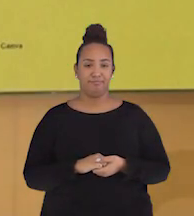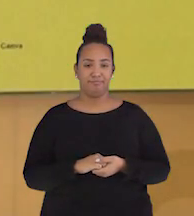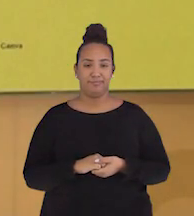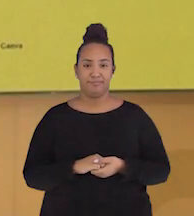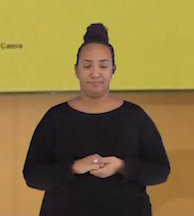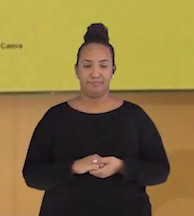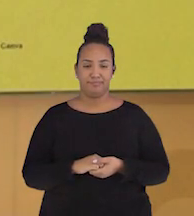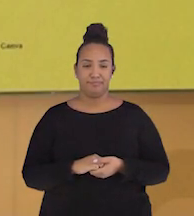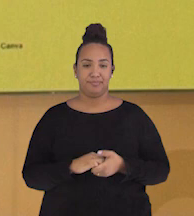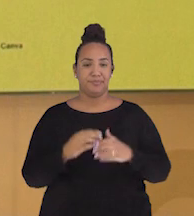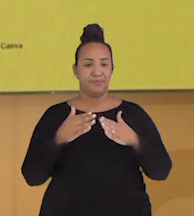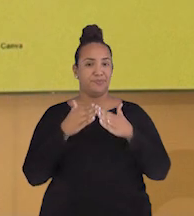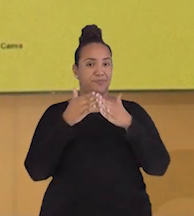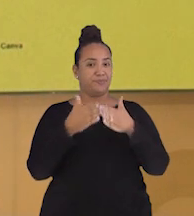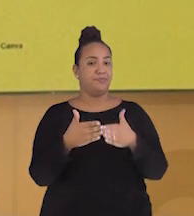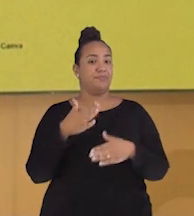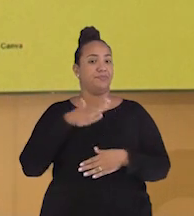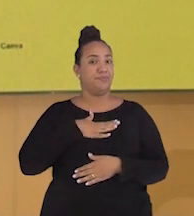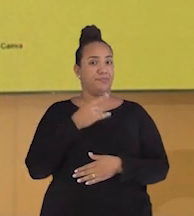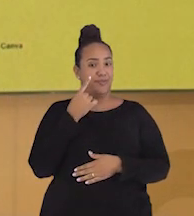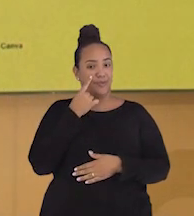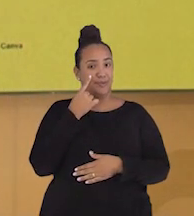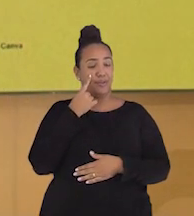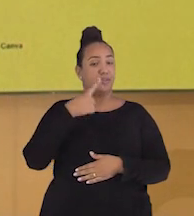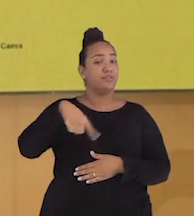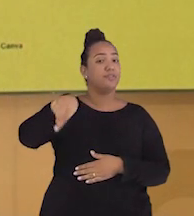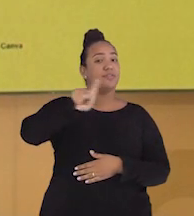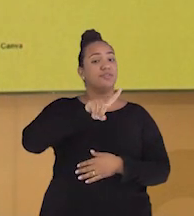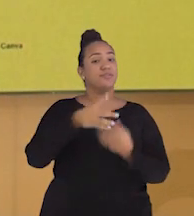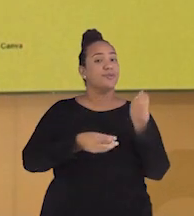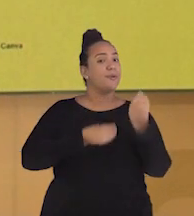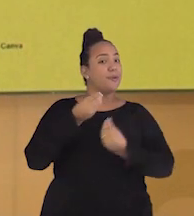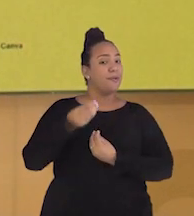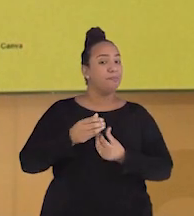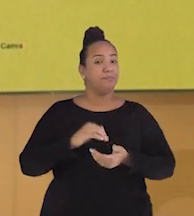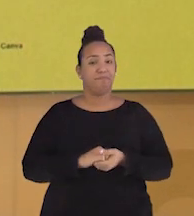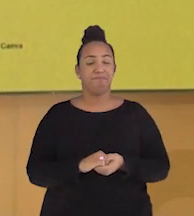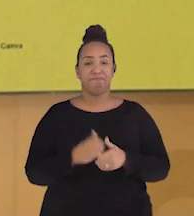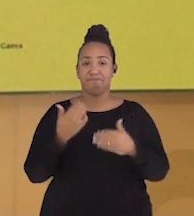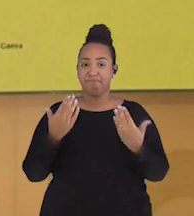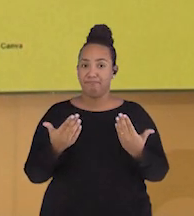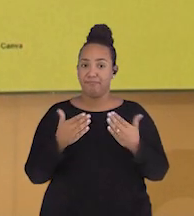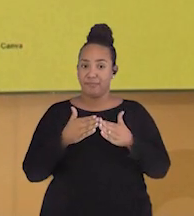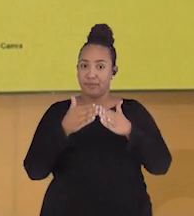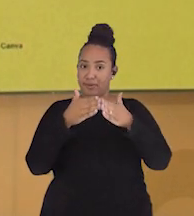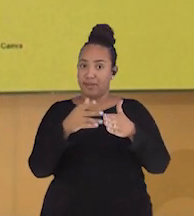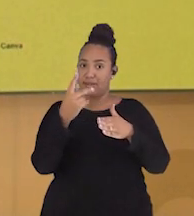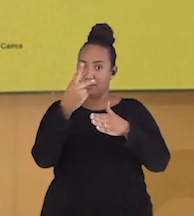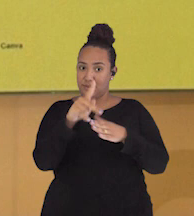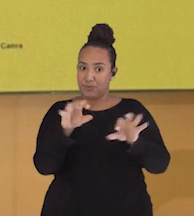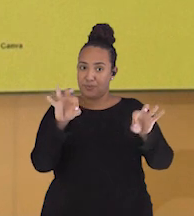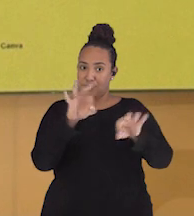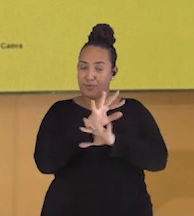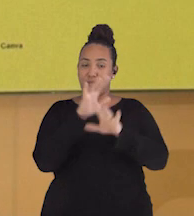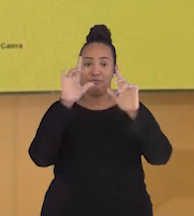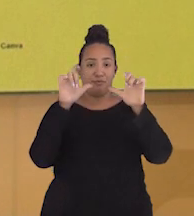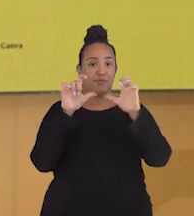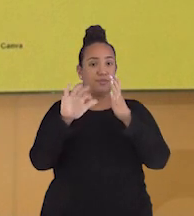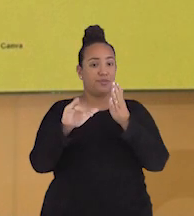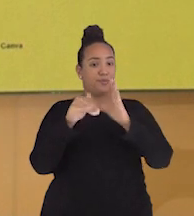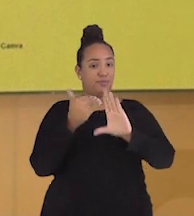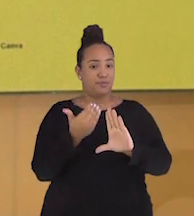O meu barquinho ficou desse jeito. E o seu? Mande uma foto do seu barquinho Para a gente.